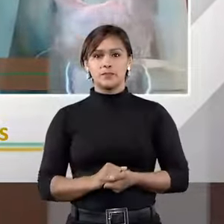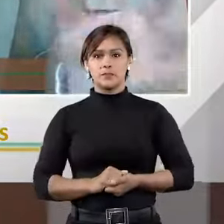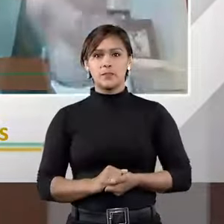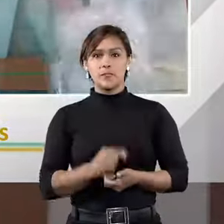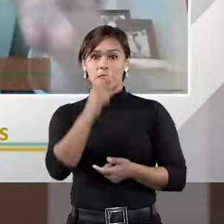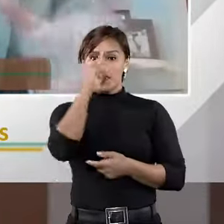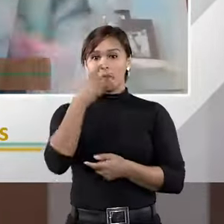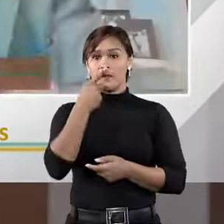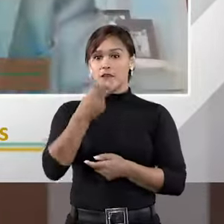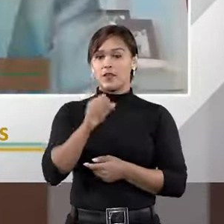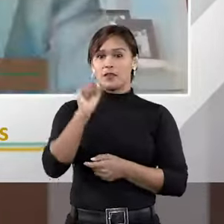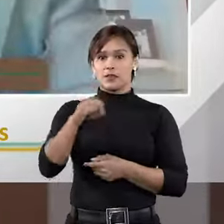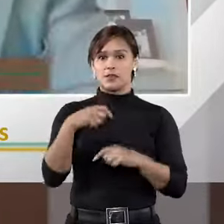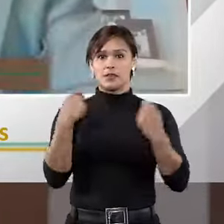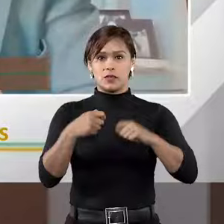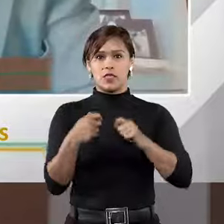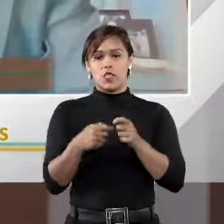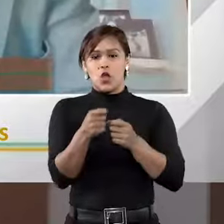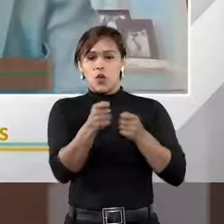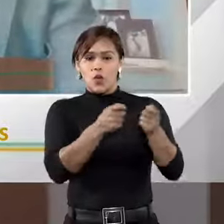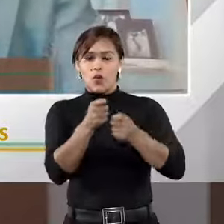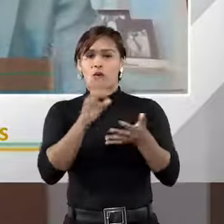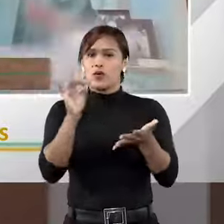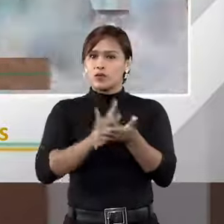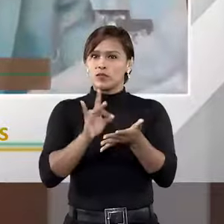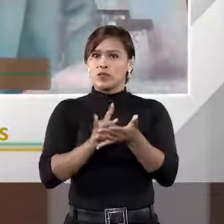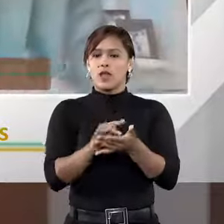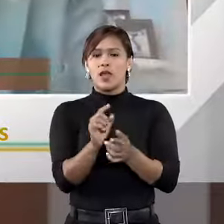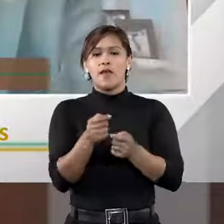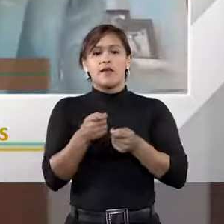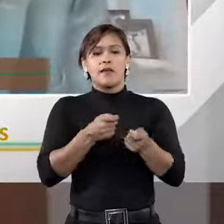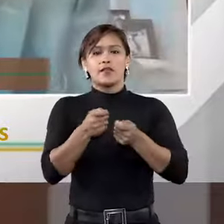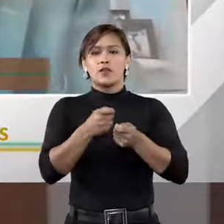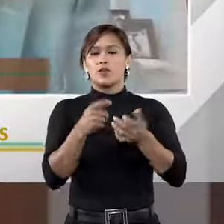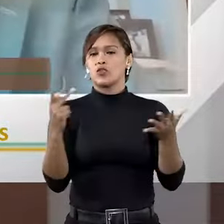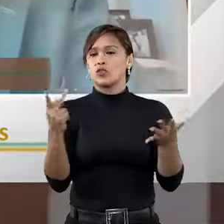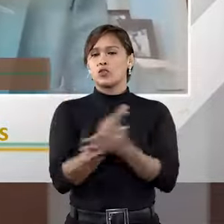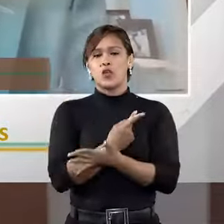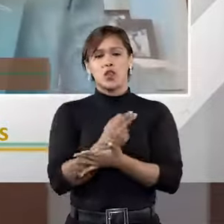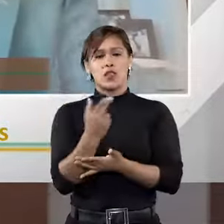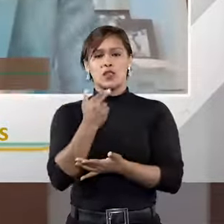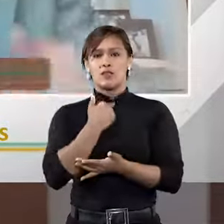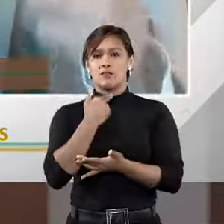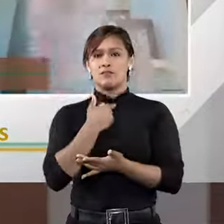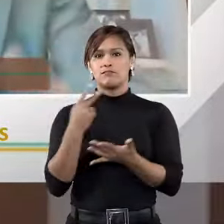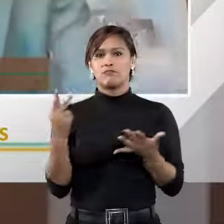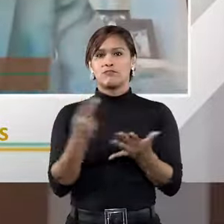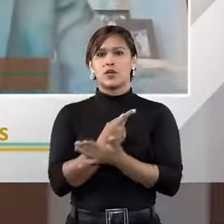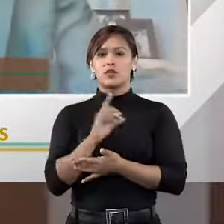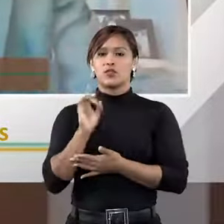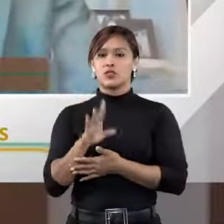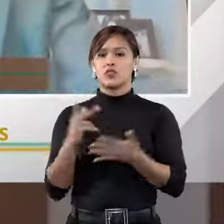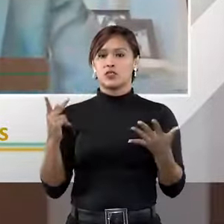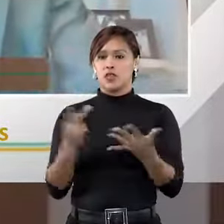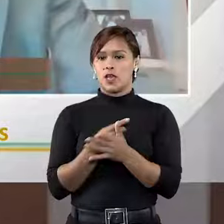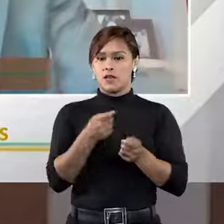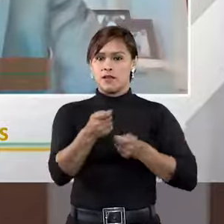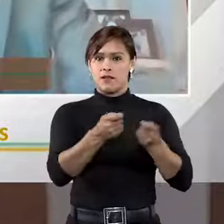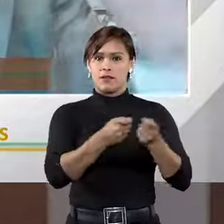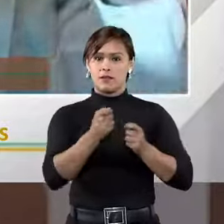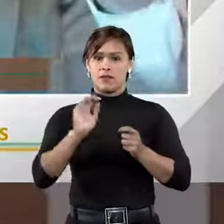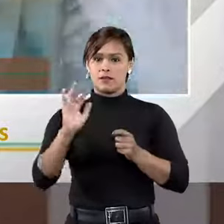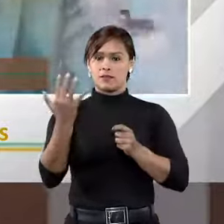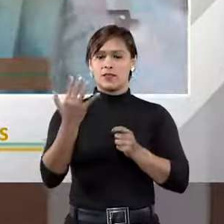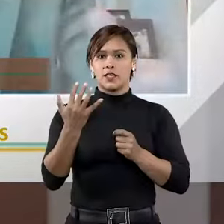para dizer sim precisaria existir um controle efetivo sobre isso, esse controle não existe, ele não pode existir e só assim que funciona a arbitragem.